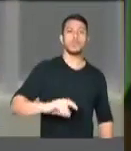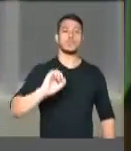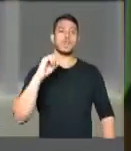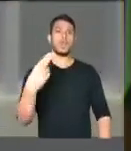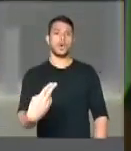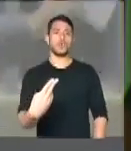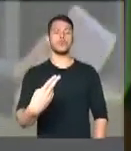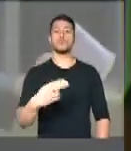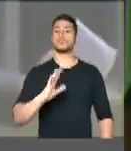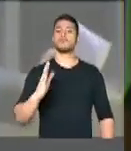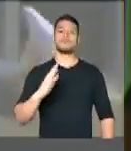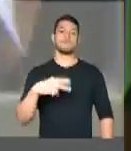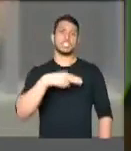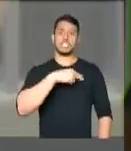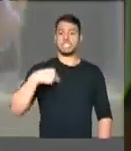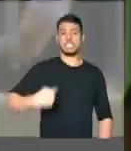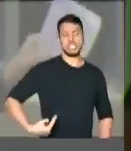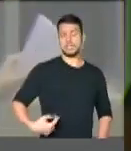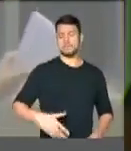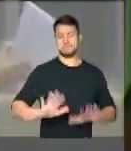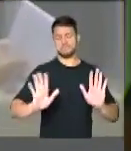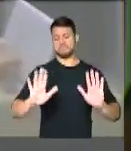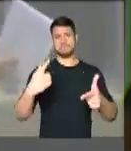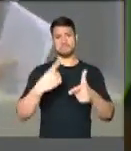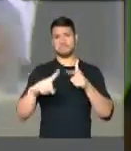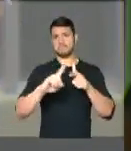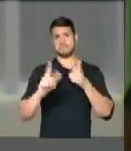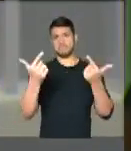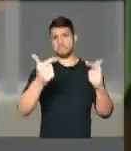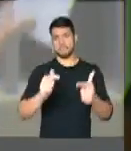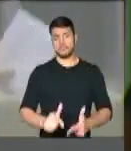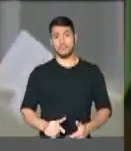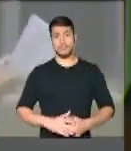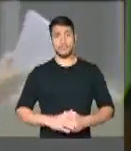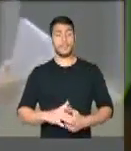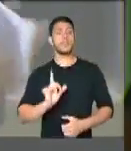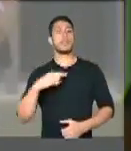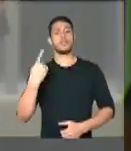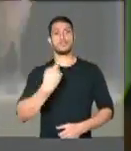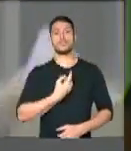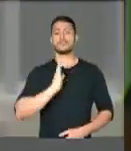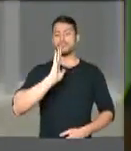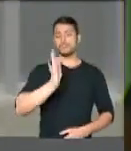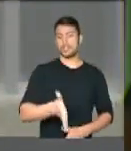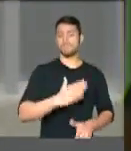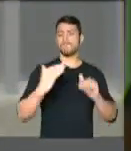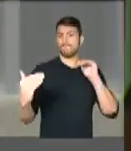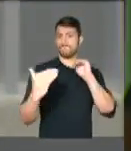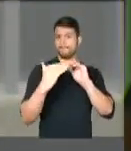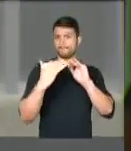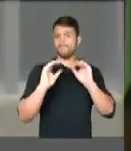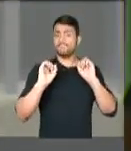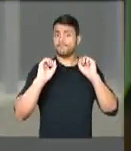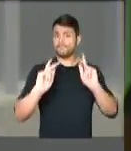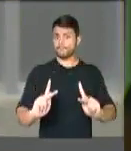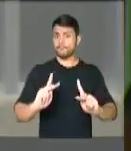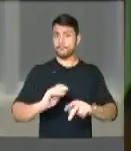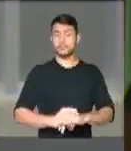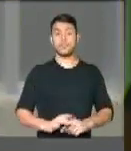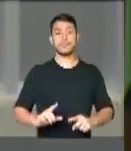a China, não importa o país. Temos nada contra isso, temos total acordo de que isso pode ser